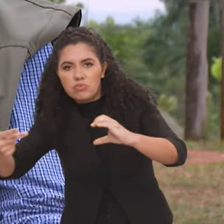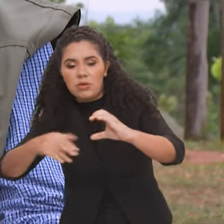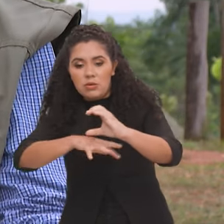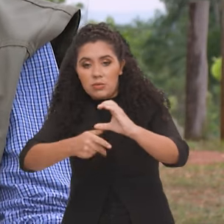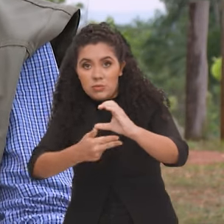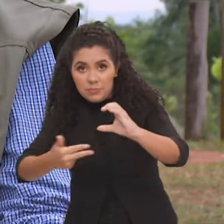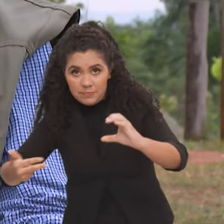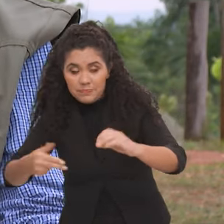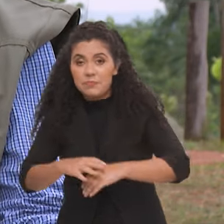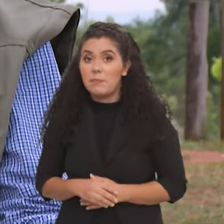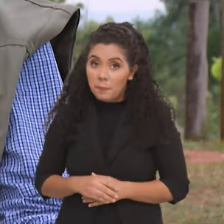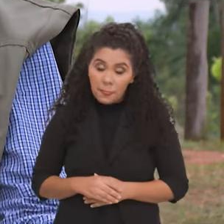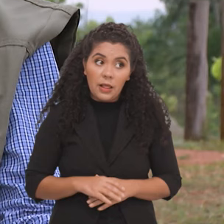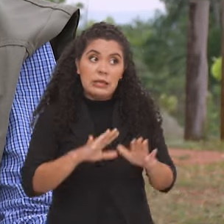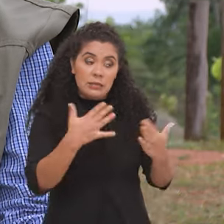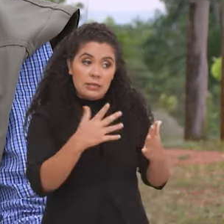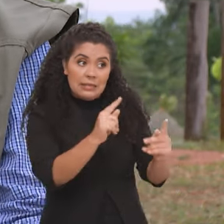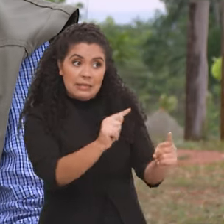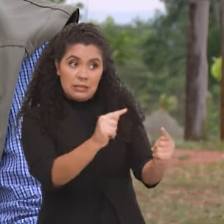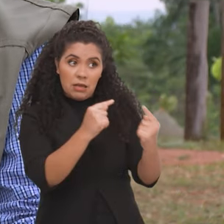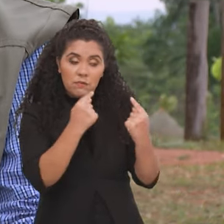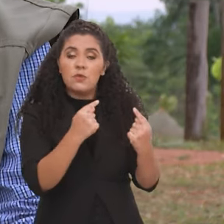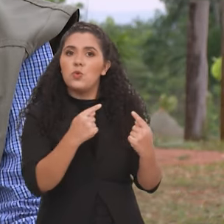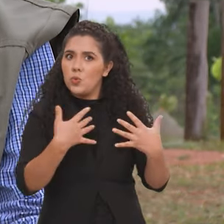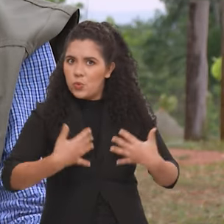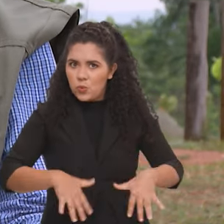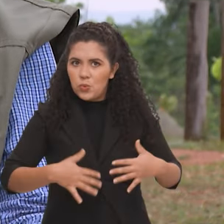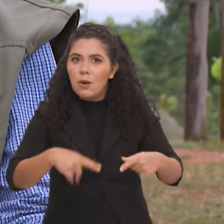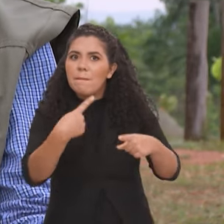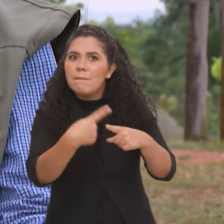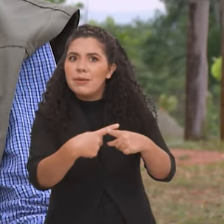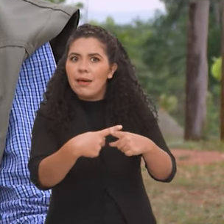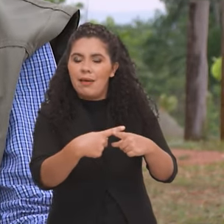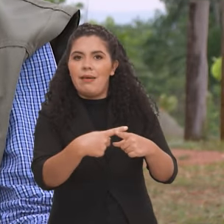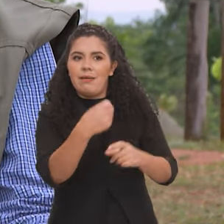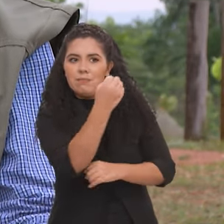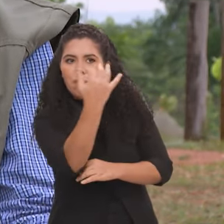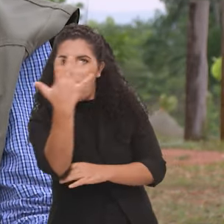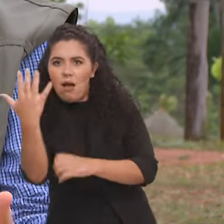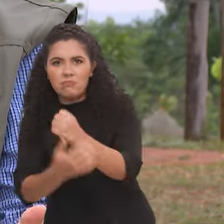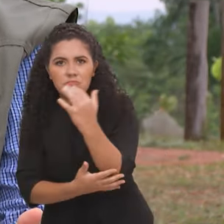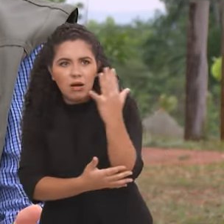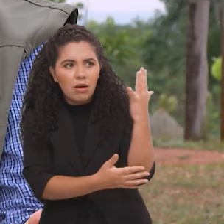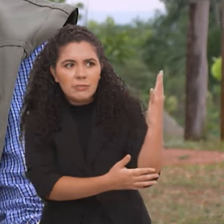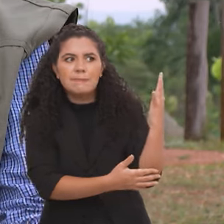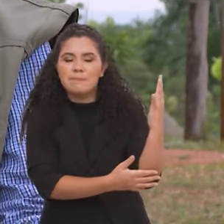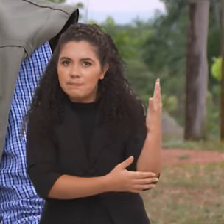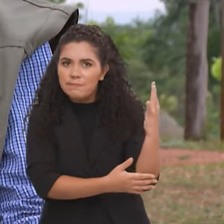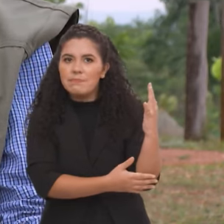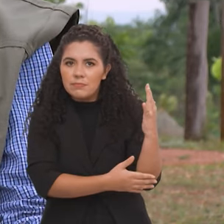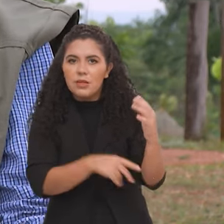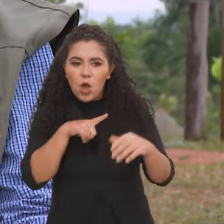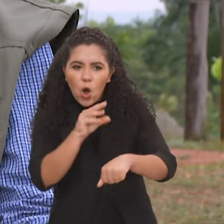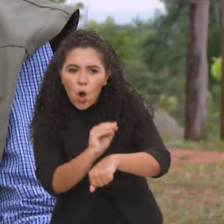Por natureza, o desafio que o Instituto é responsável, fazer uma gestão de tamanho